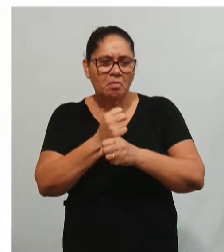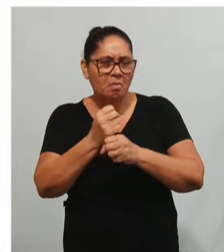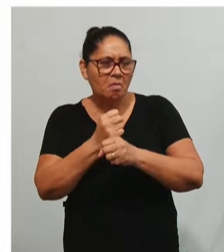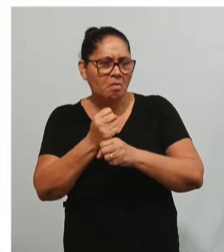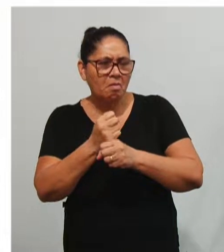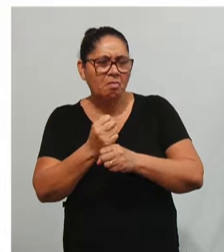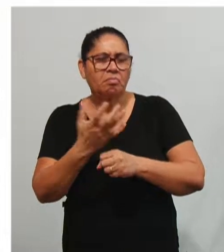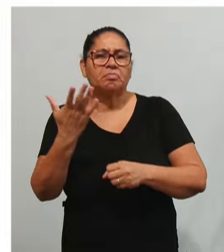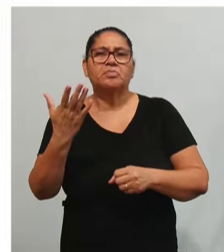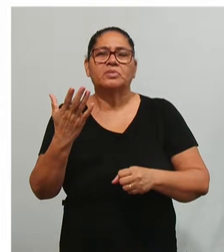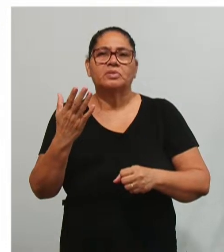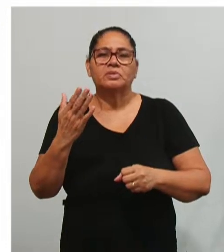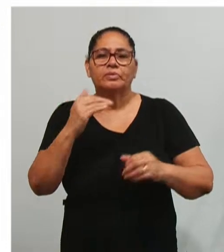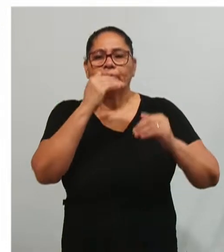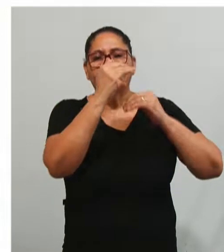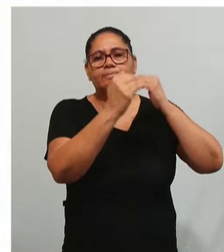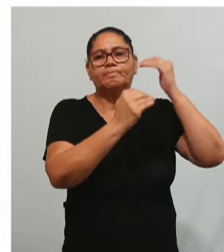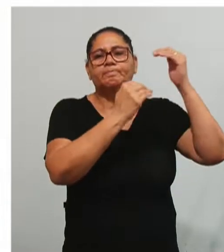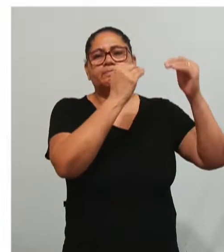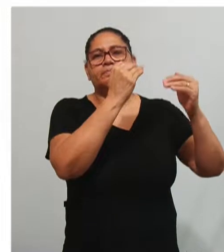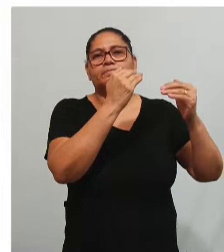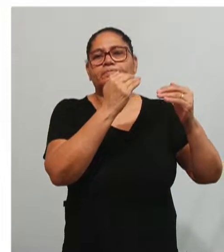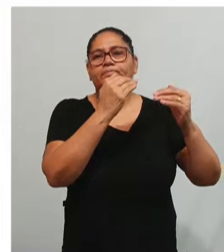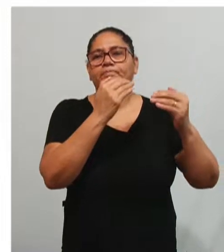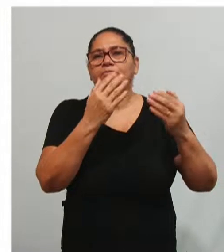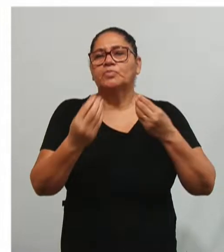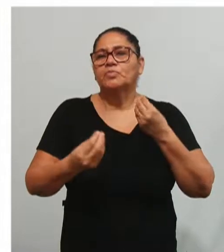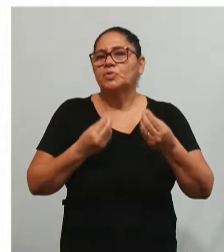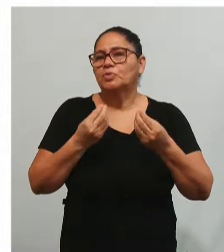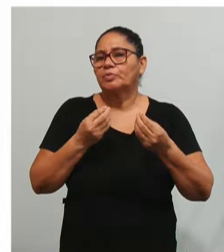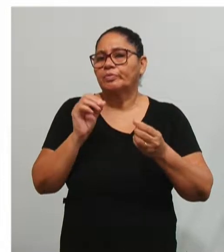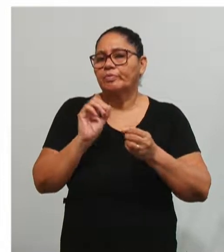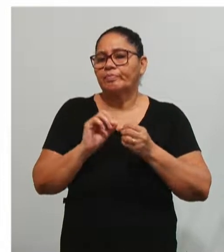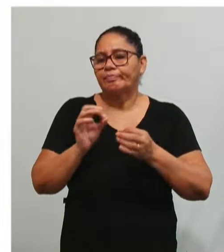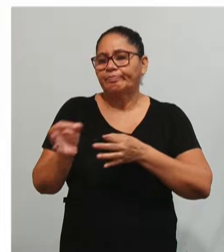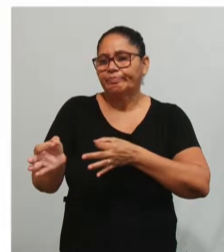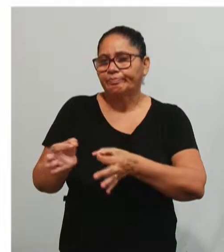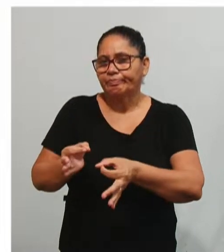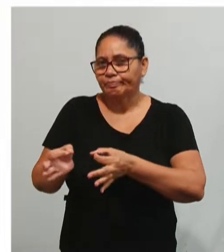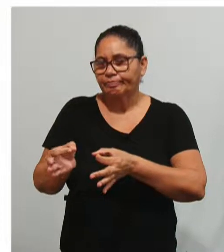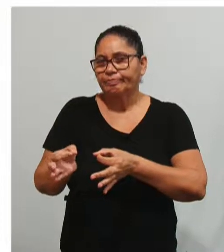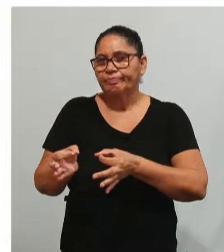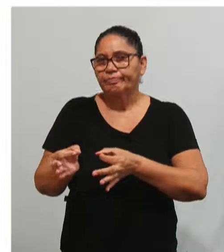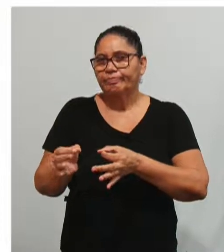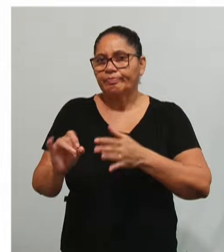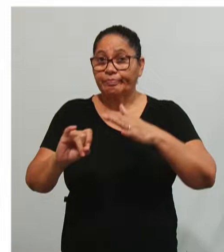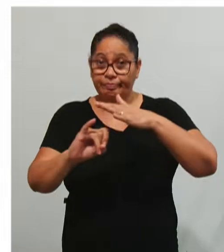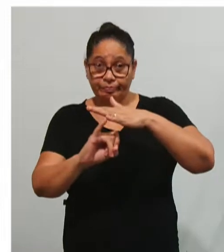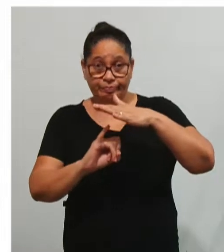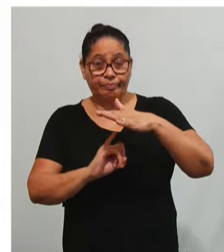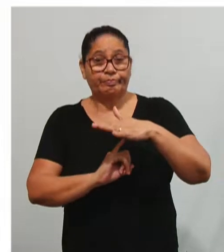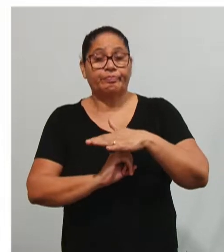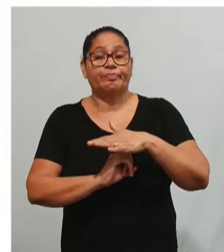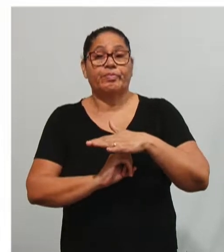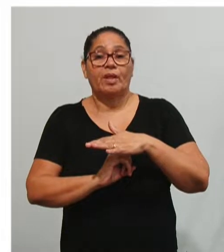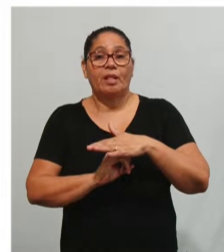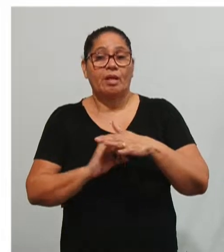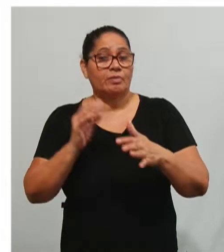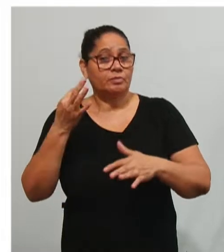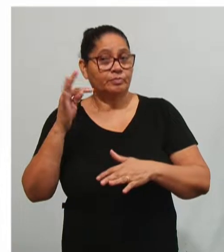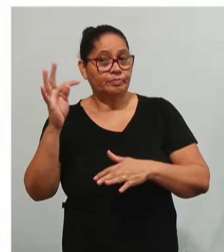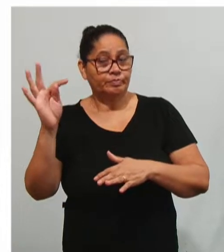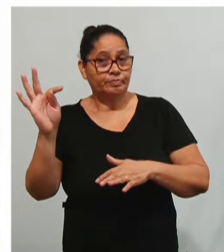foram se desenvolvendo a dinâmica organizacional nas instituições. Essas teorias são